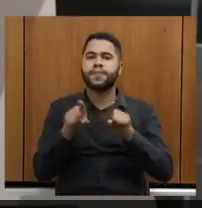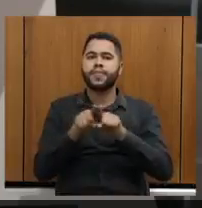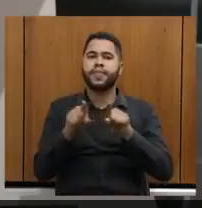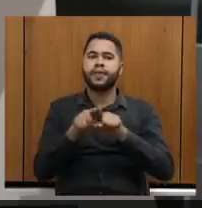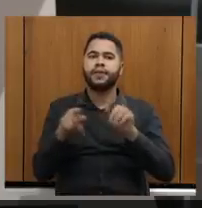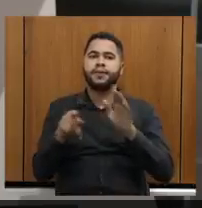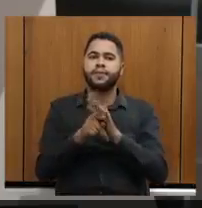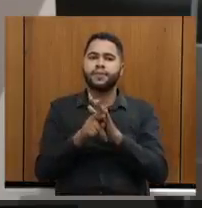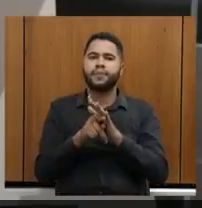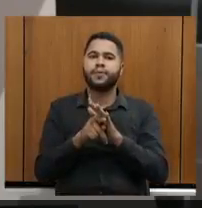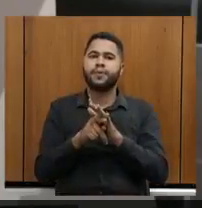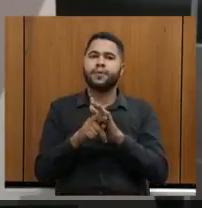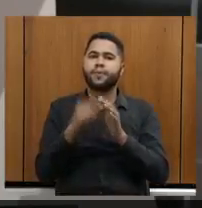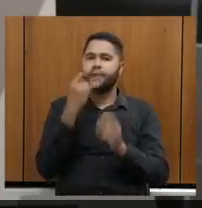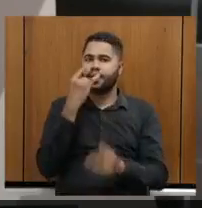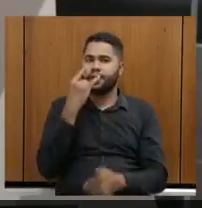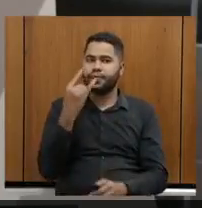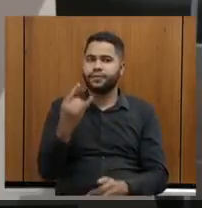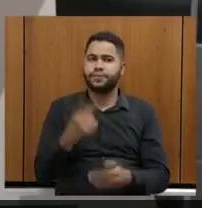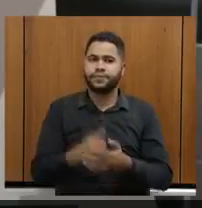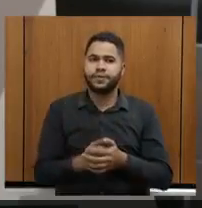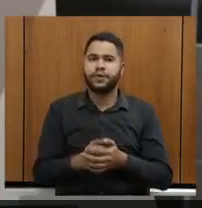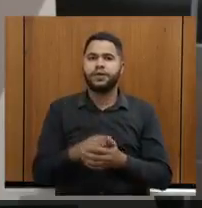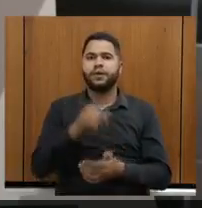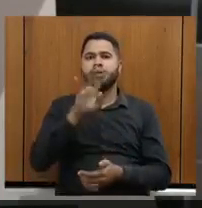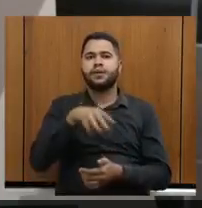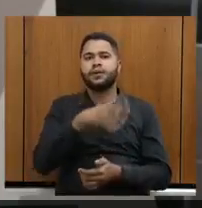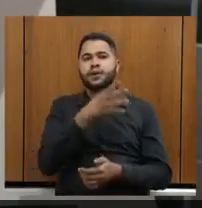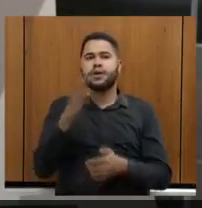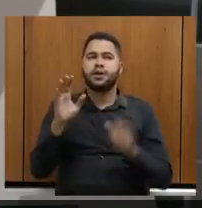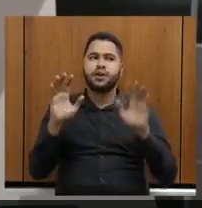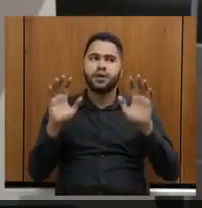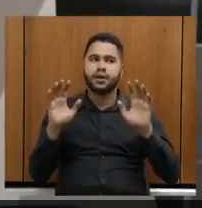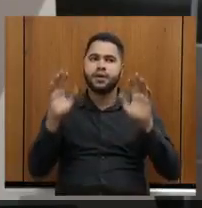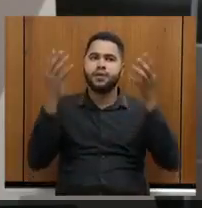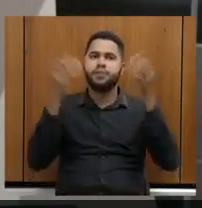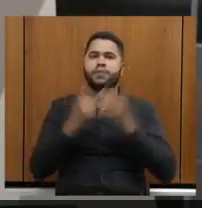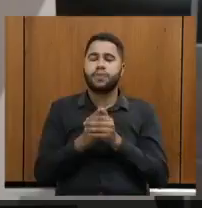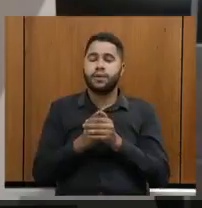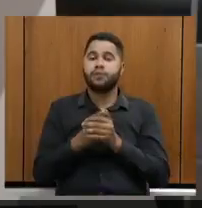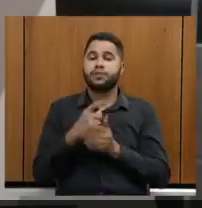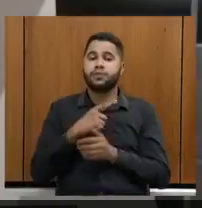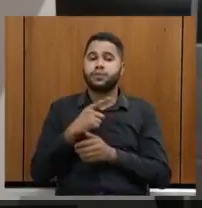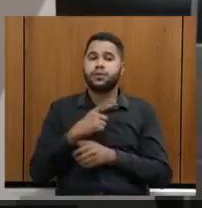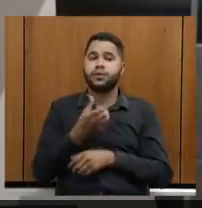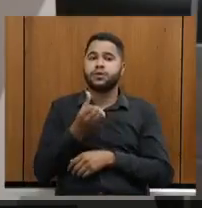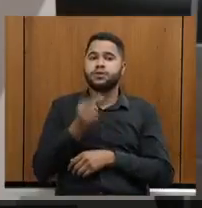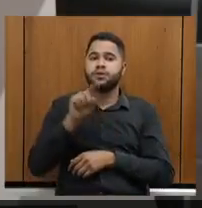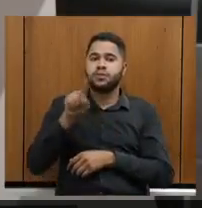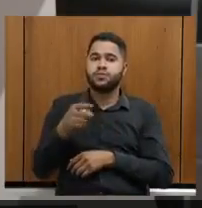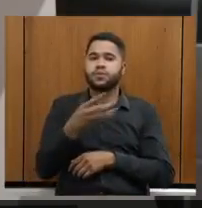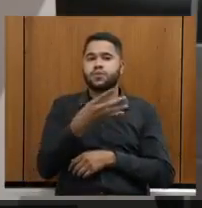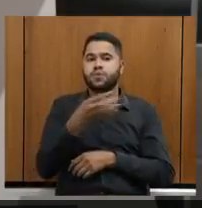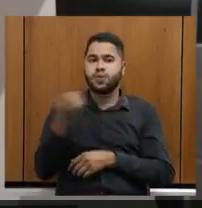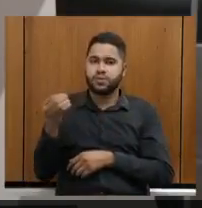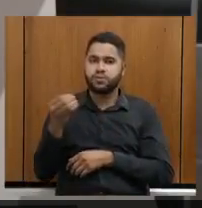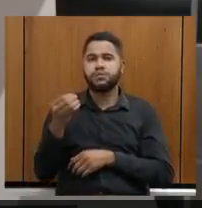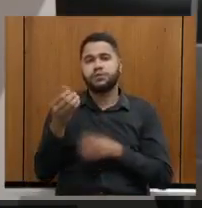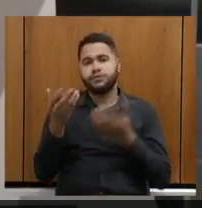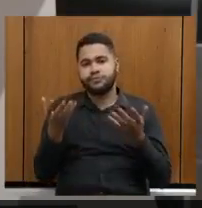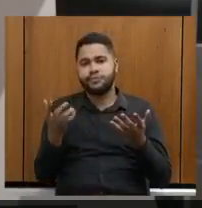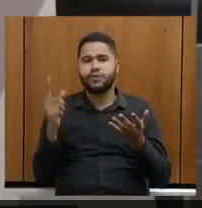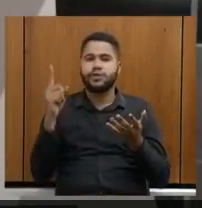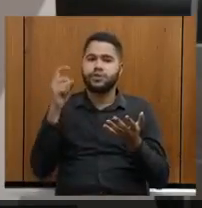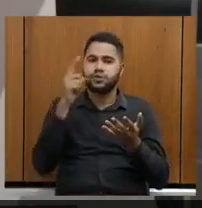de marketing para atrair turistas. Calendário de eventos turísticos. Nós tivemos 6.400, apesar dos pesares da